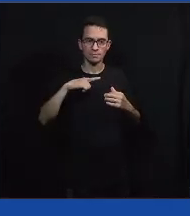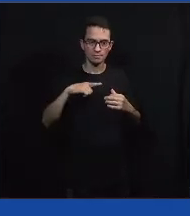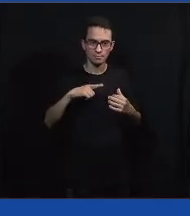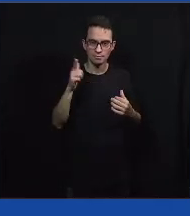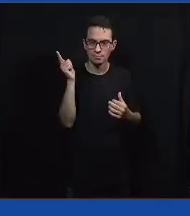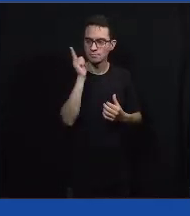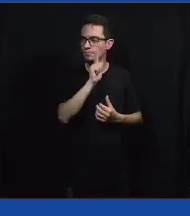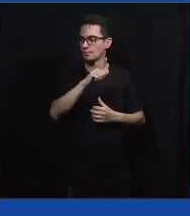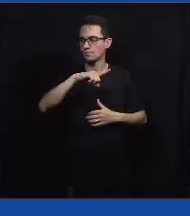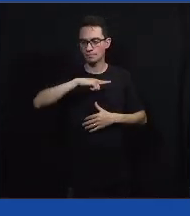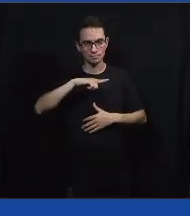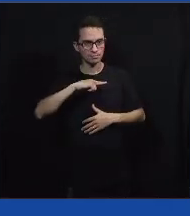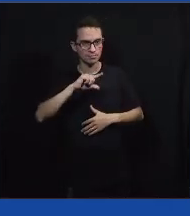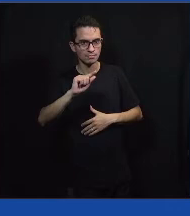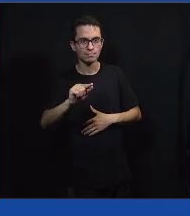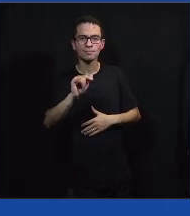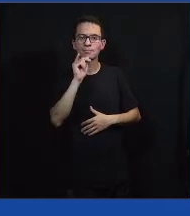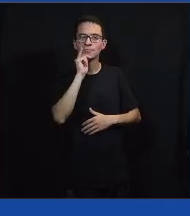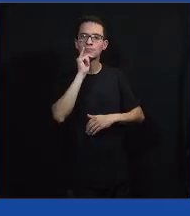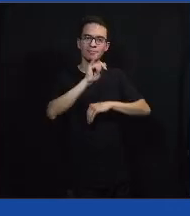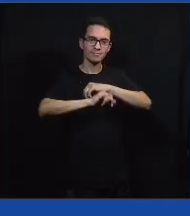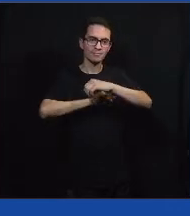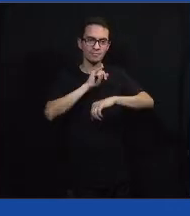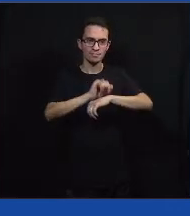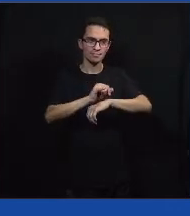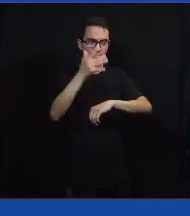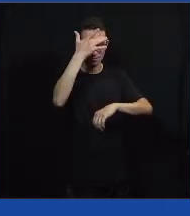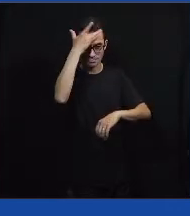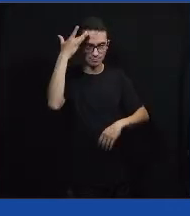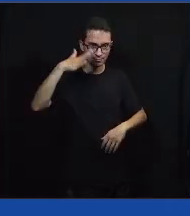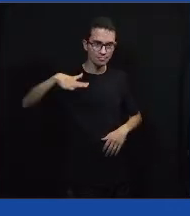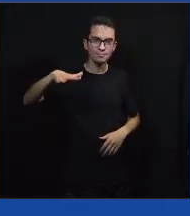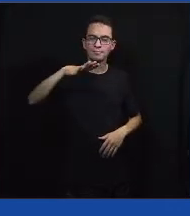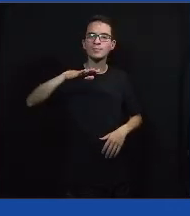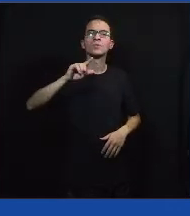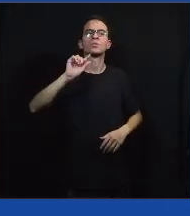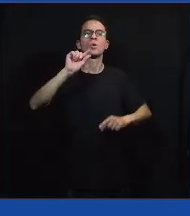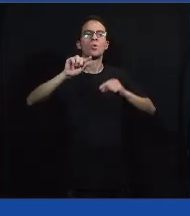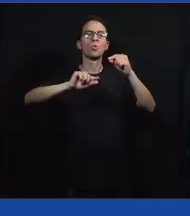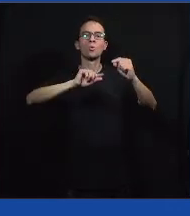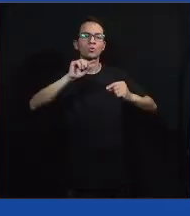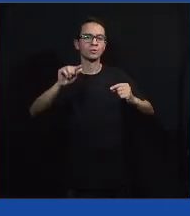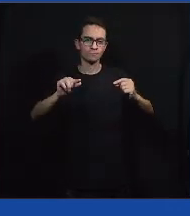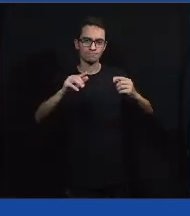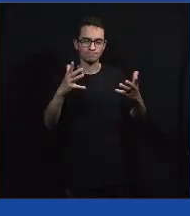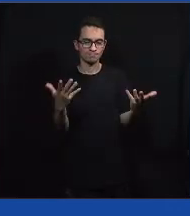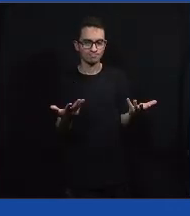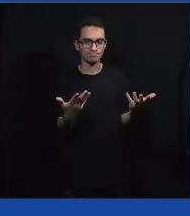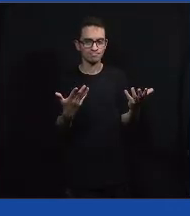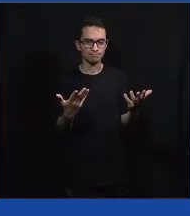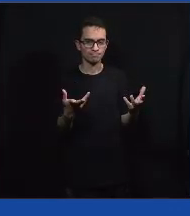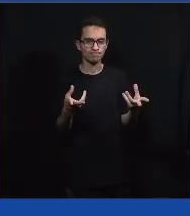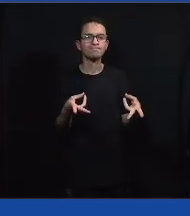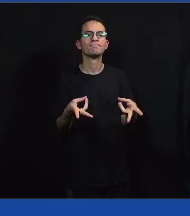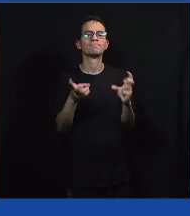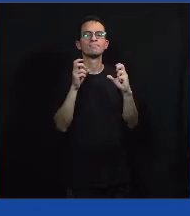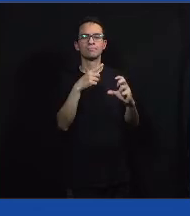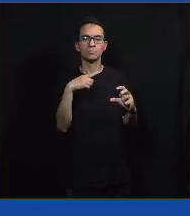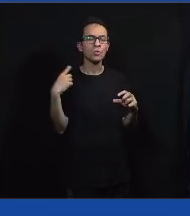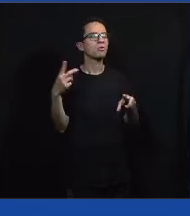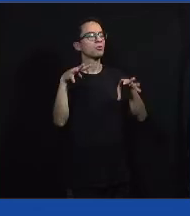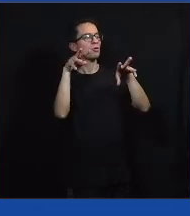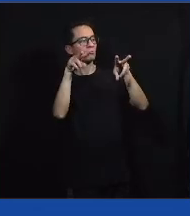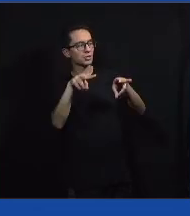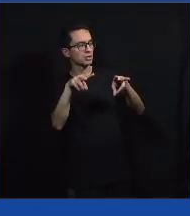arcar com um plano de internet das pessoas. Então, é até algo além dessa esfera estatal que a gente tava vendo e também que na